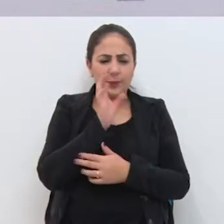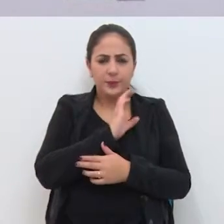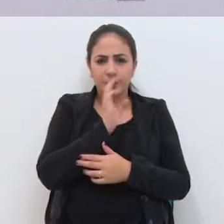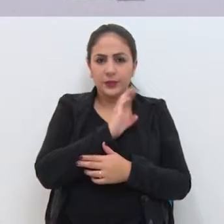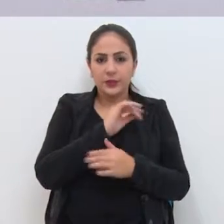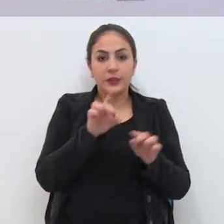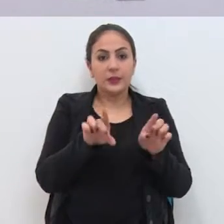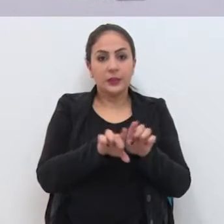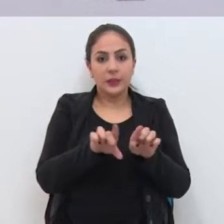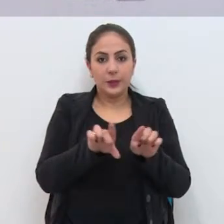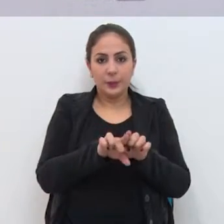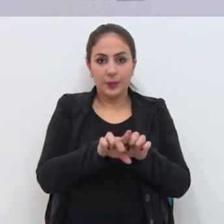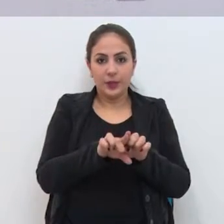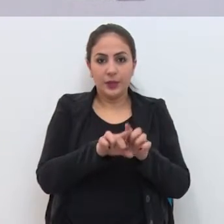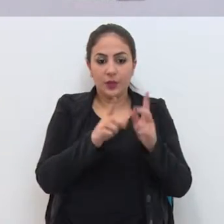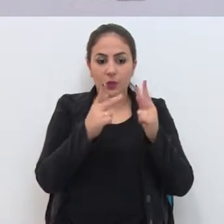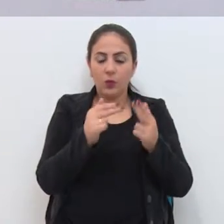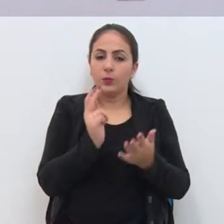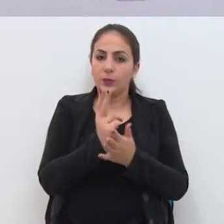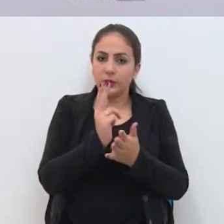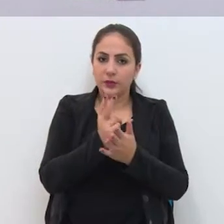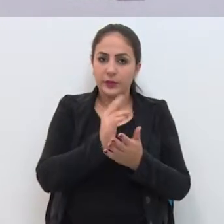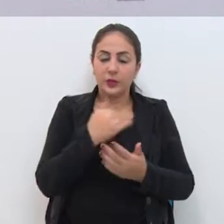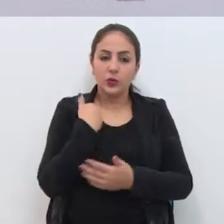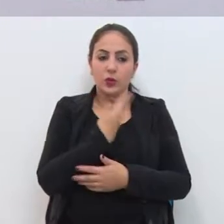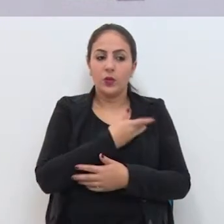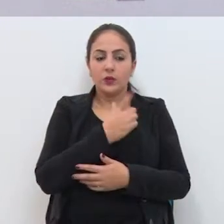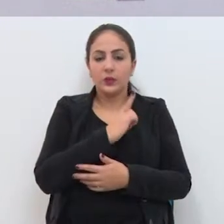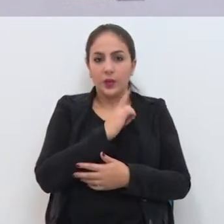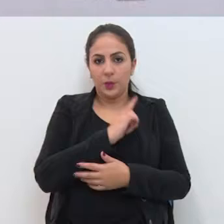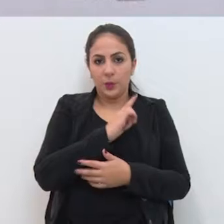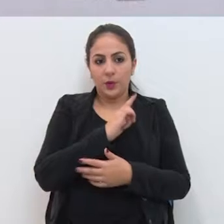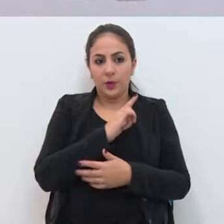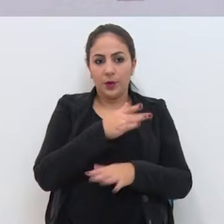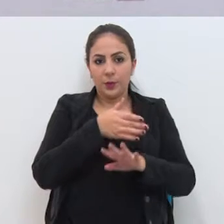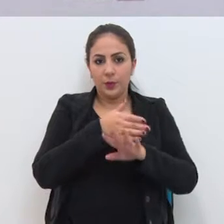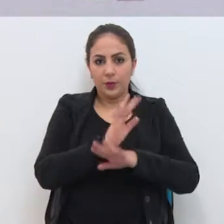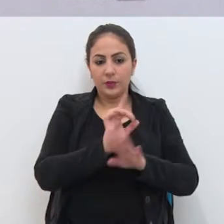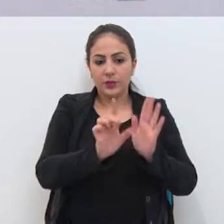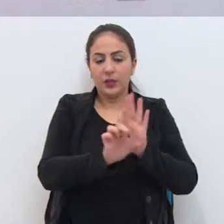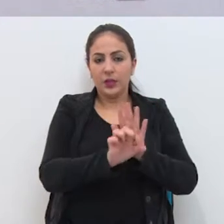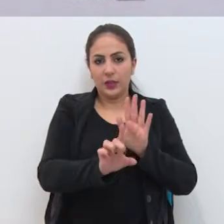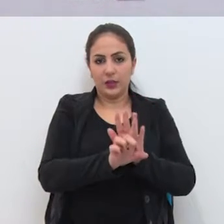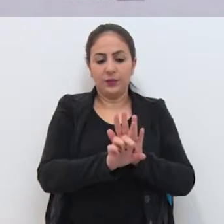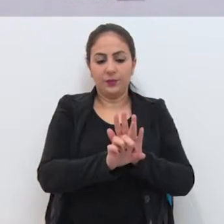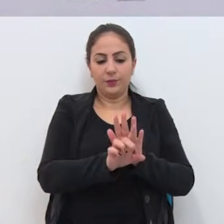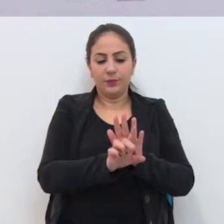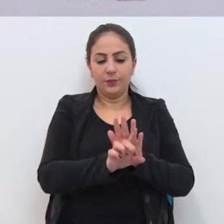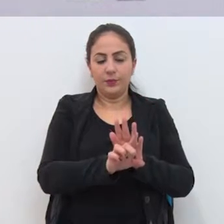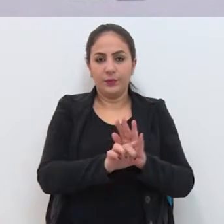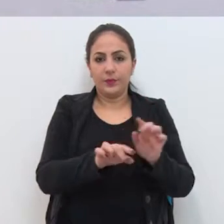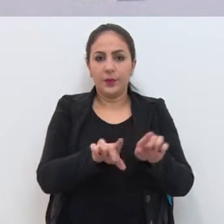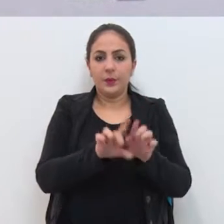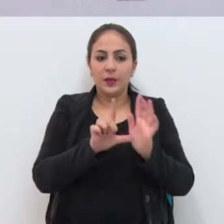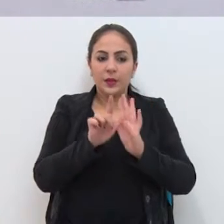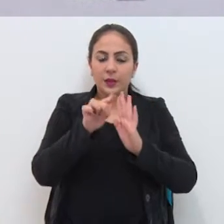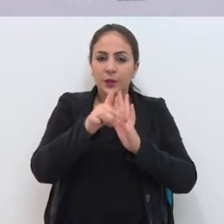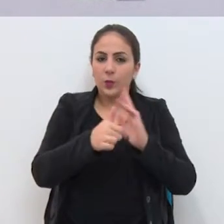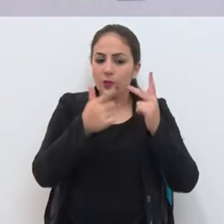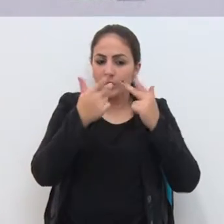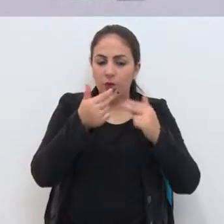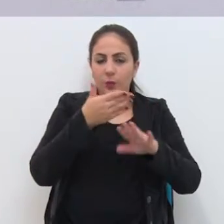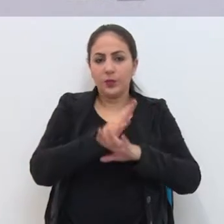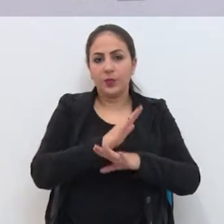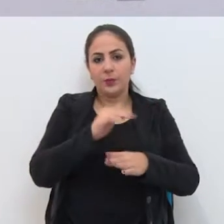eficiente E o imóvel também seja preservado A gente conta com a aprovação desta lei Depois que a mesma